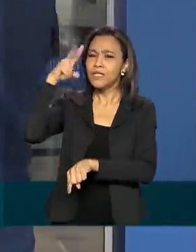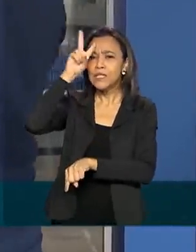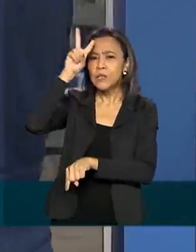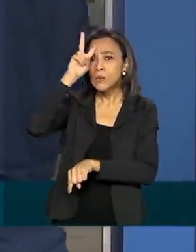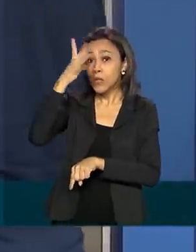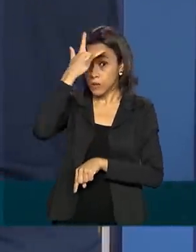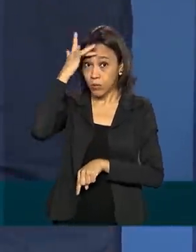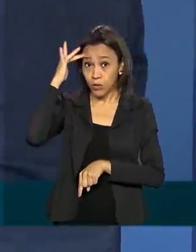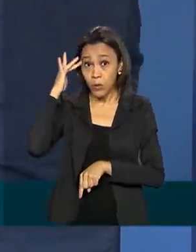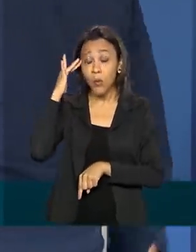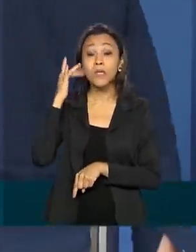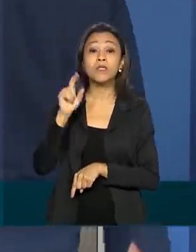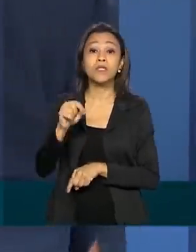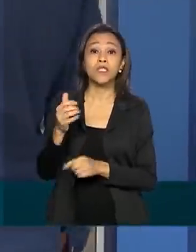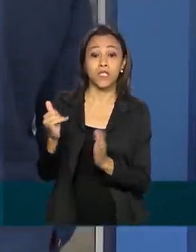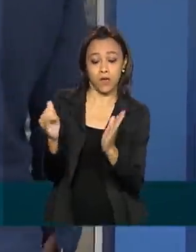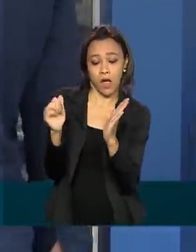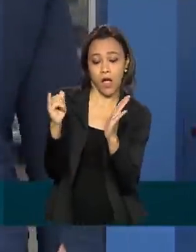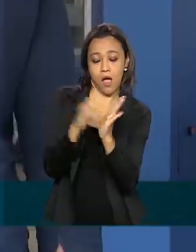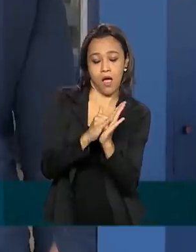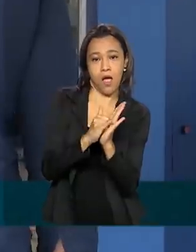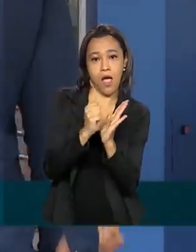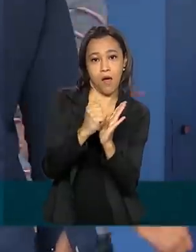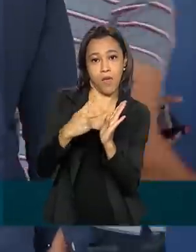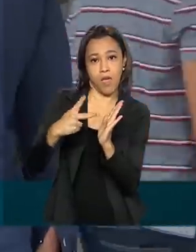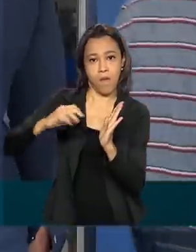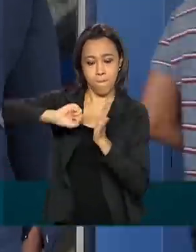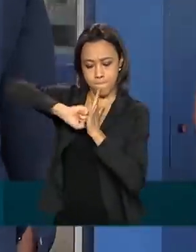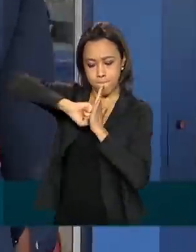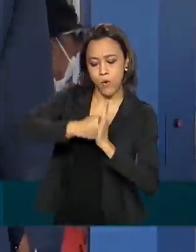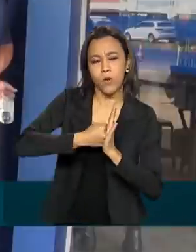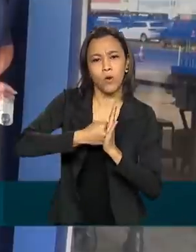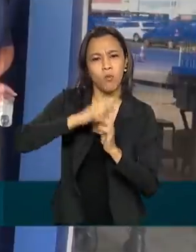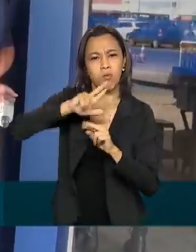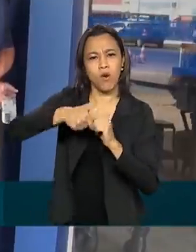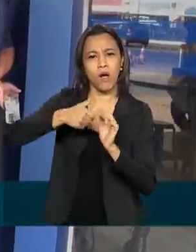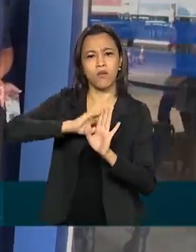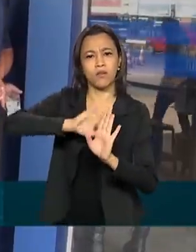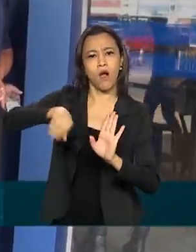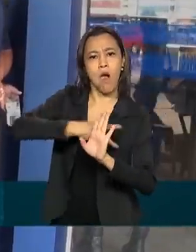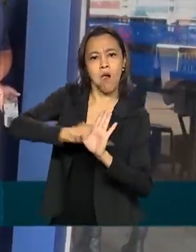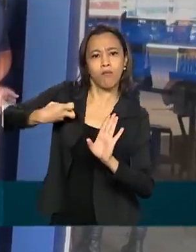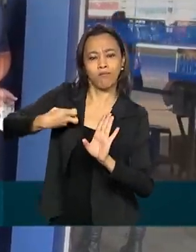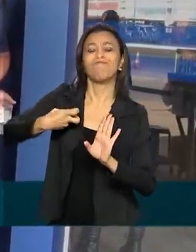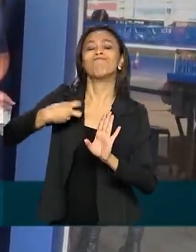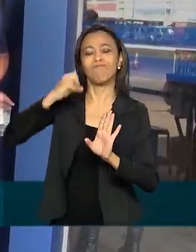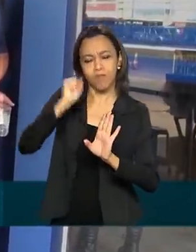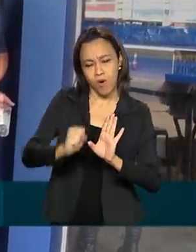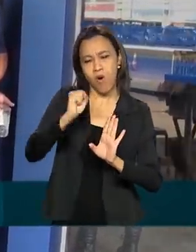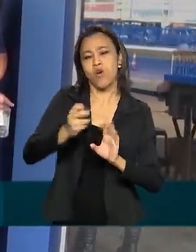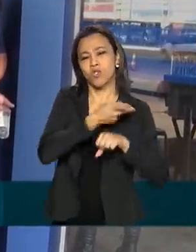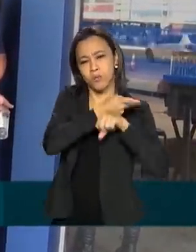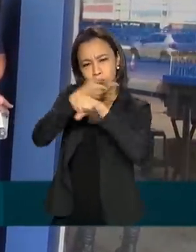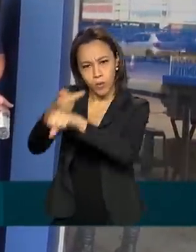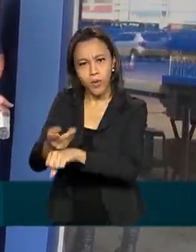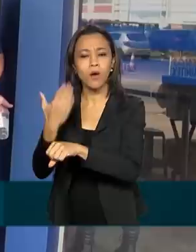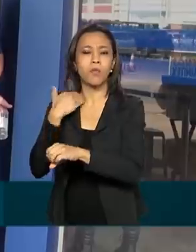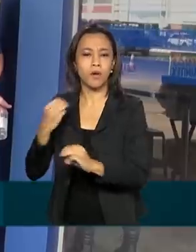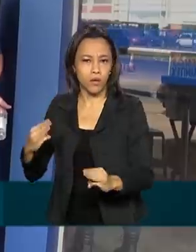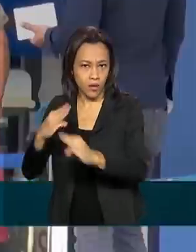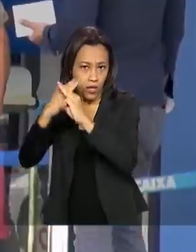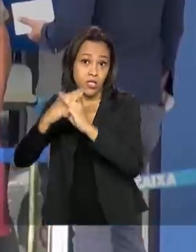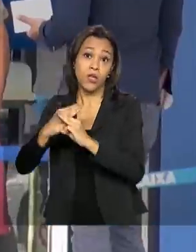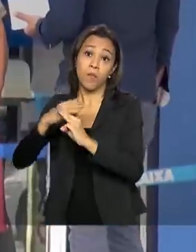tiveram o aplicativo Caixa Tem bloqueado por suspeita de fraude já podem ir às agências para regularizar o